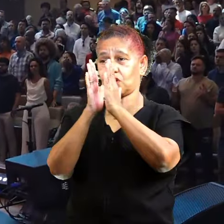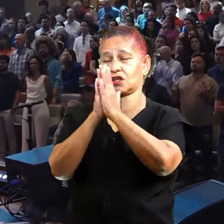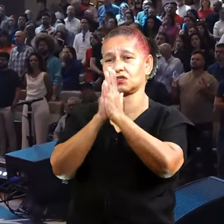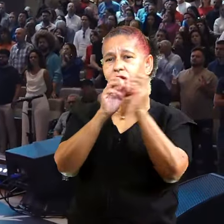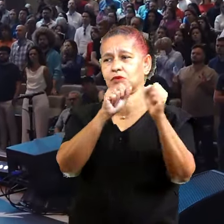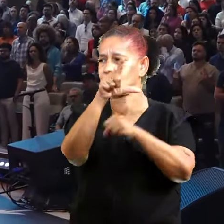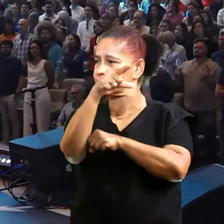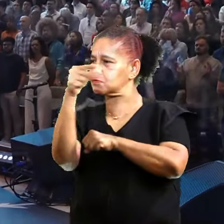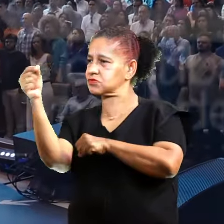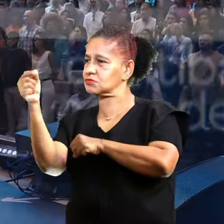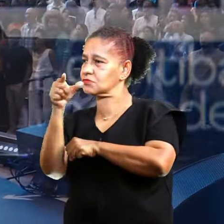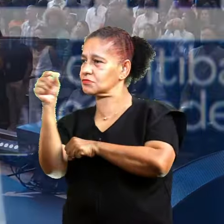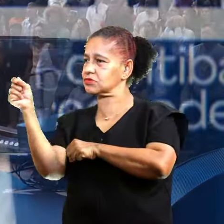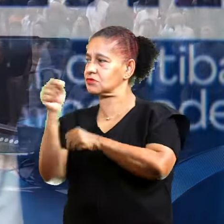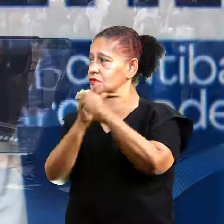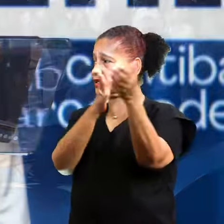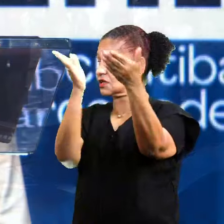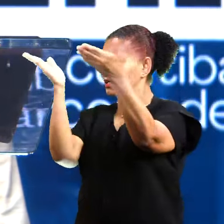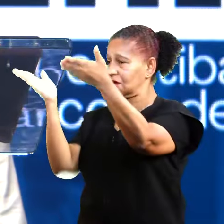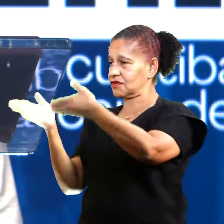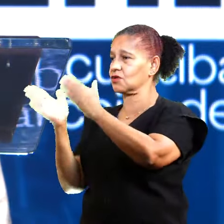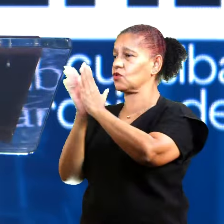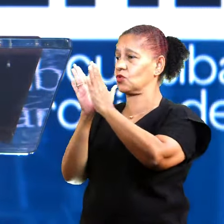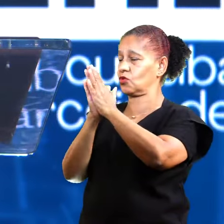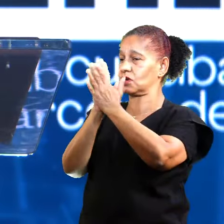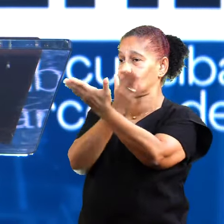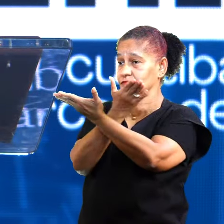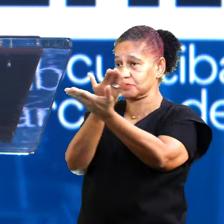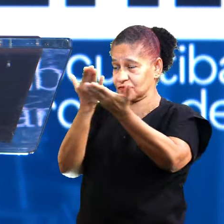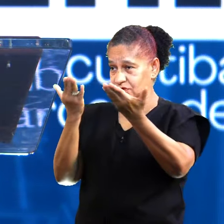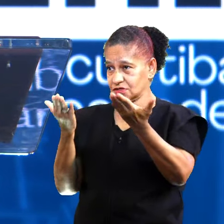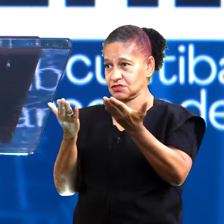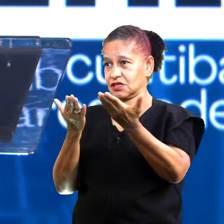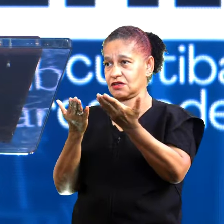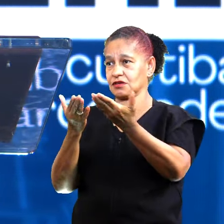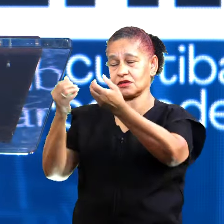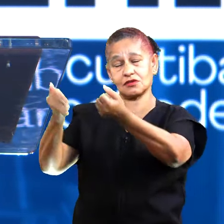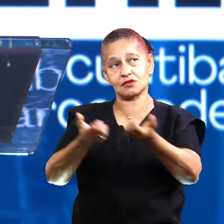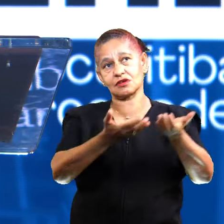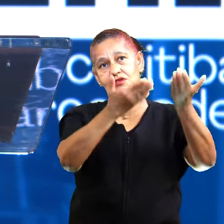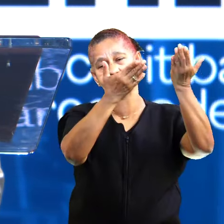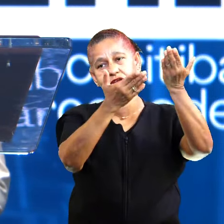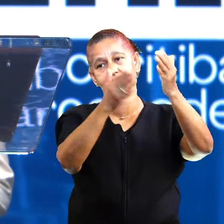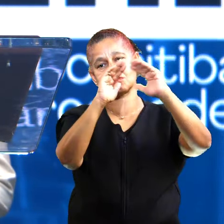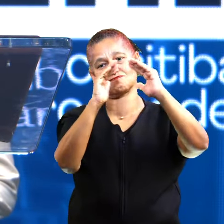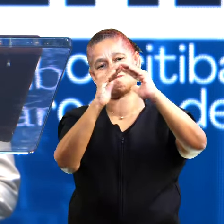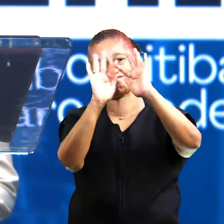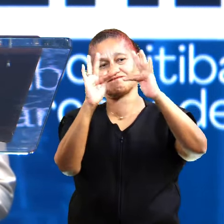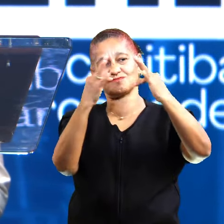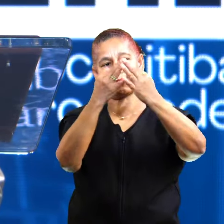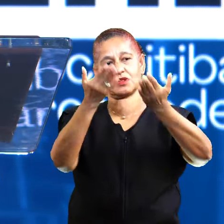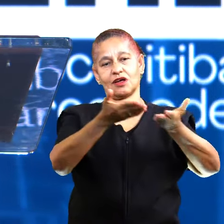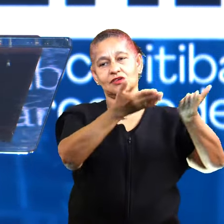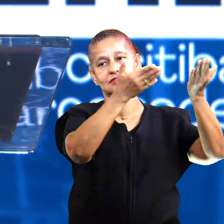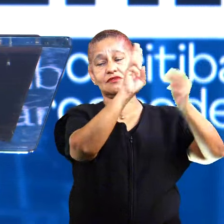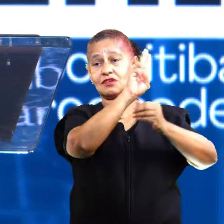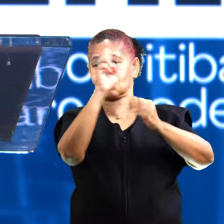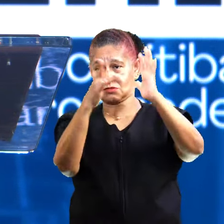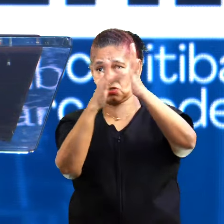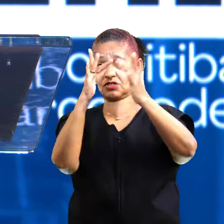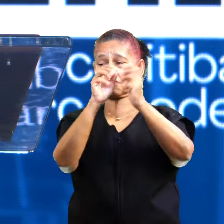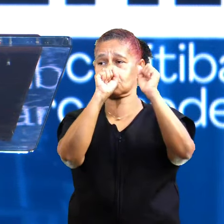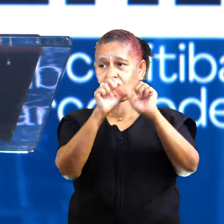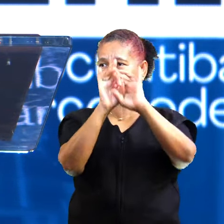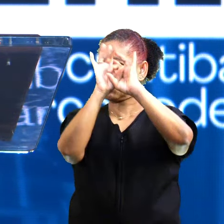sai do seu lugar, vem aqui à frente, nós vamos orar com você, consagrar você e a sua casa, faça isso em nome de